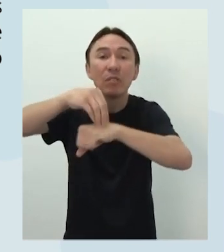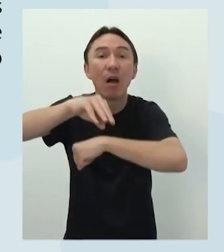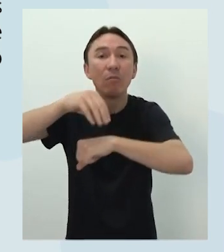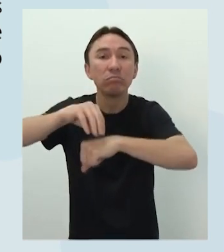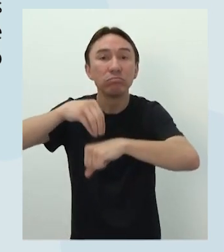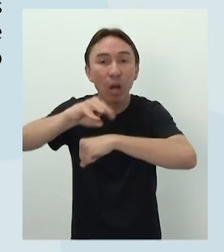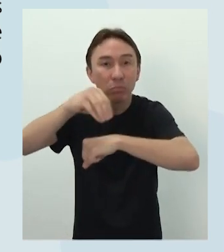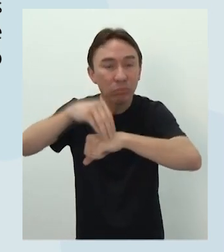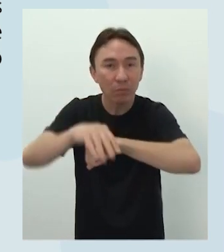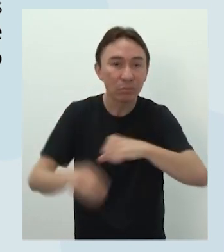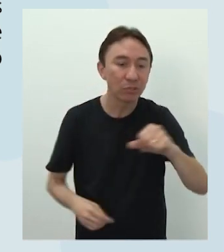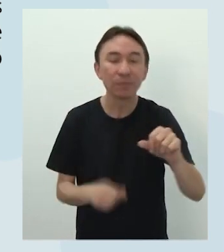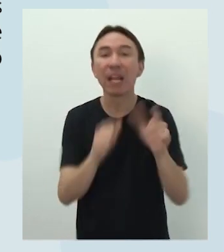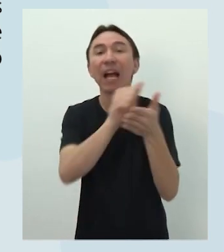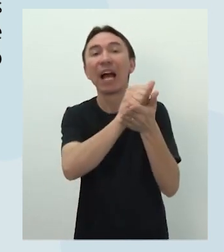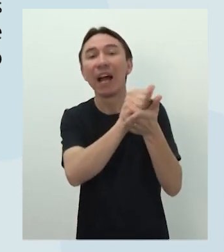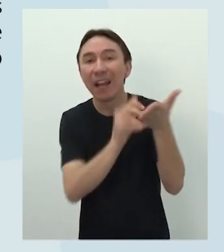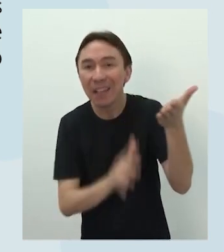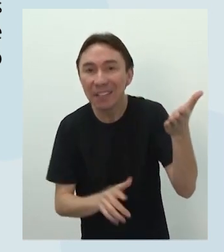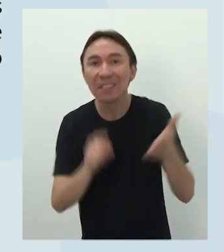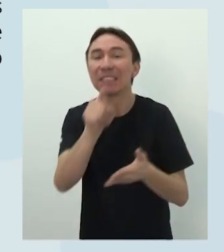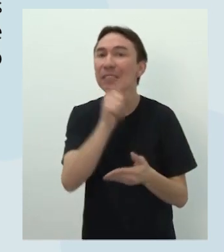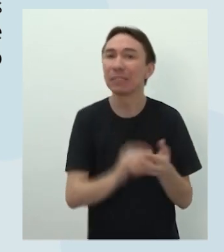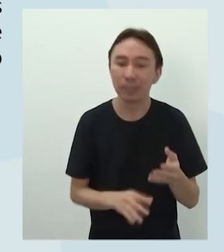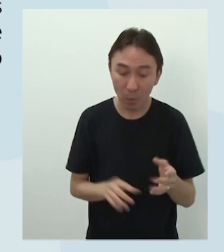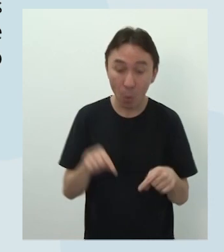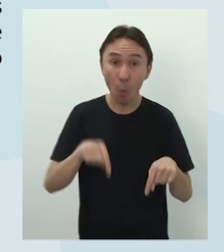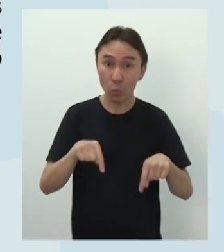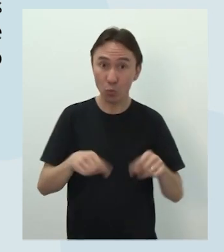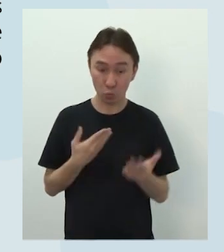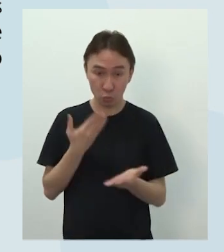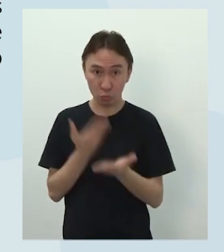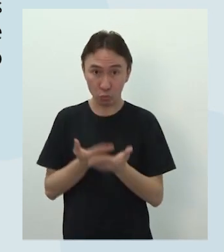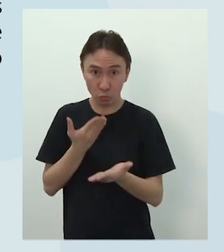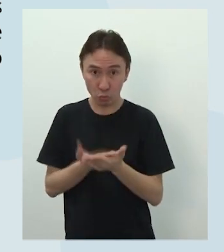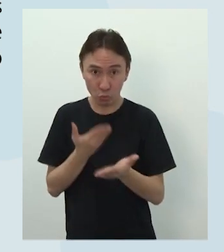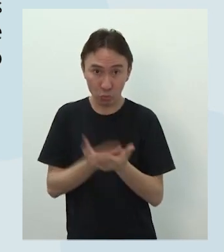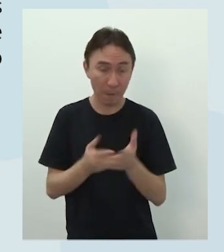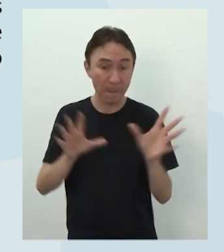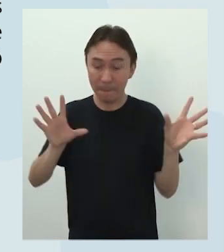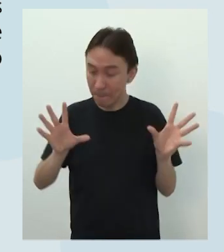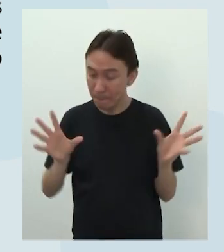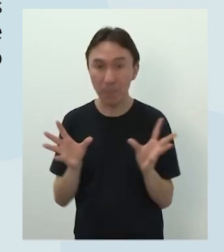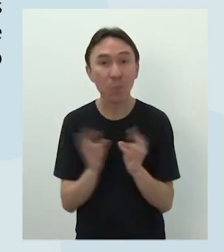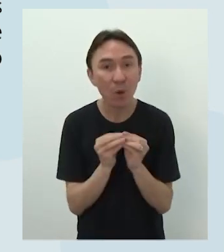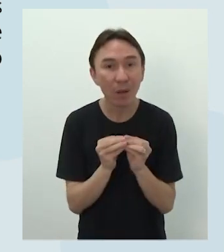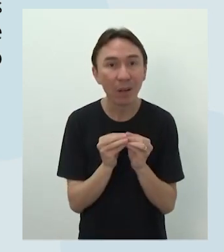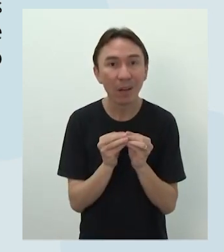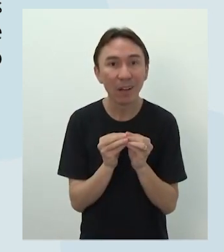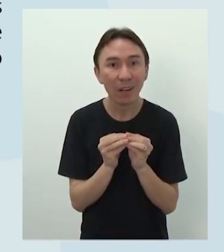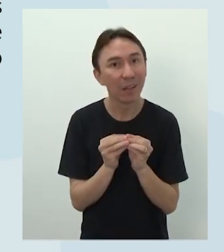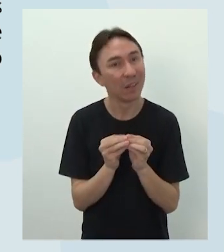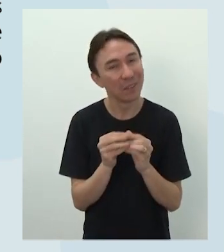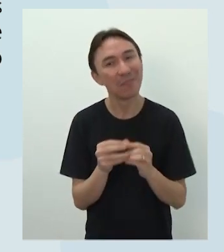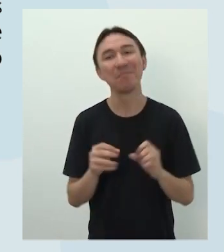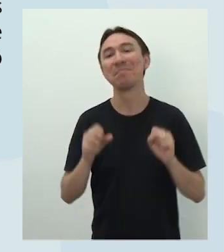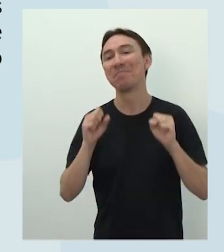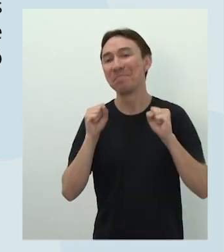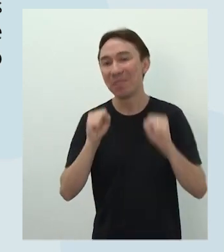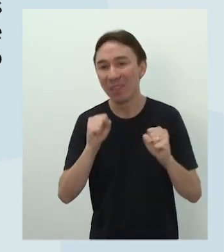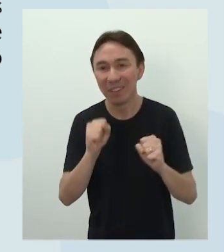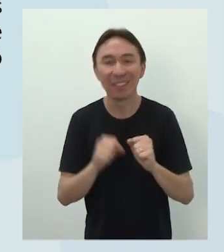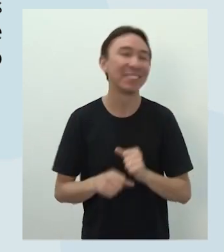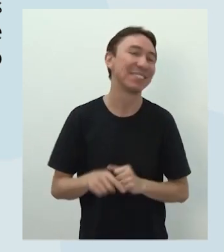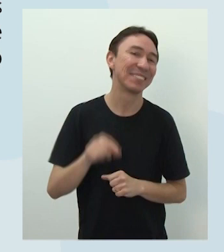produzirem um resumo de tudo que foi estudado hoje, como o método Bullet Journal? Gente, você pode aproveitar as